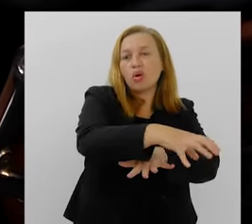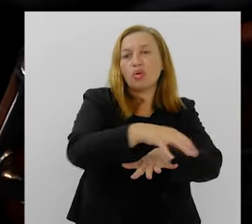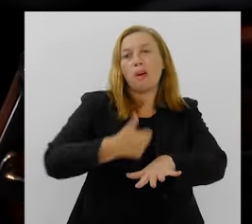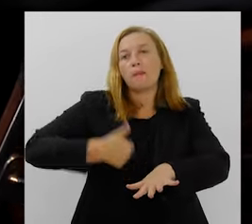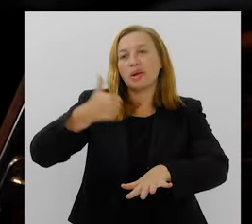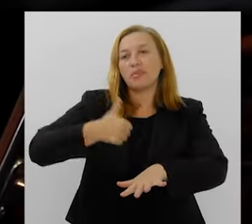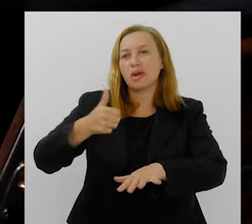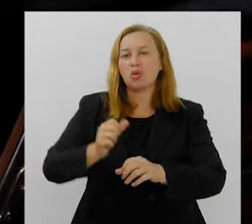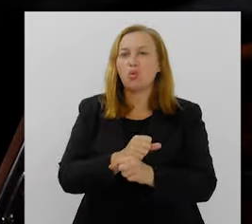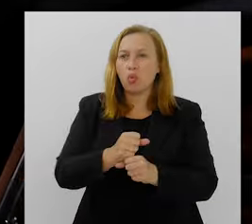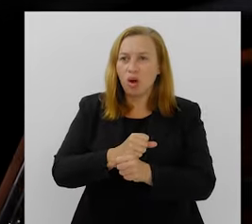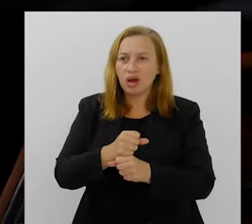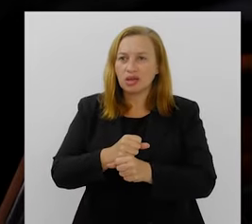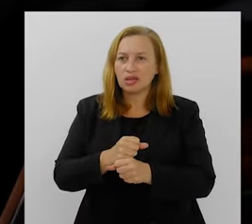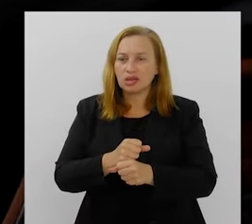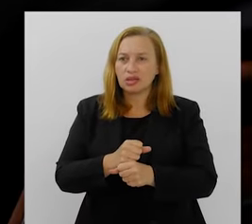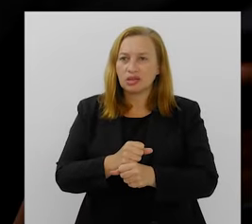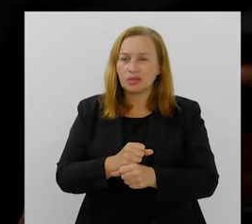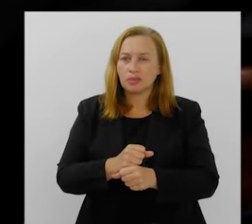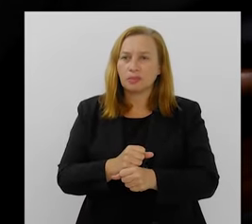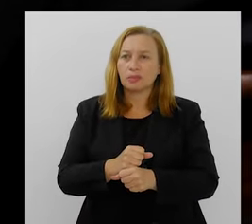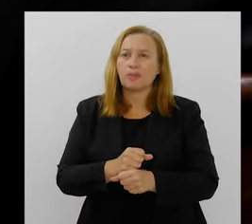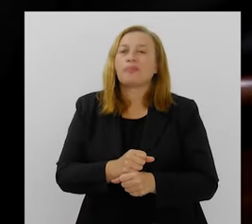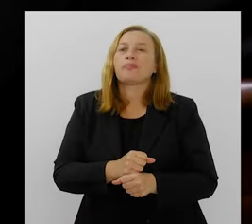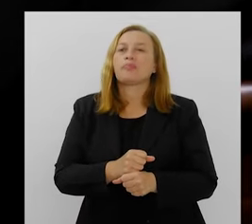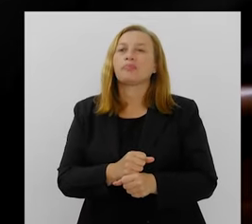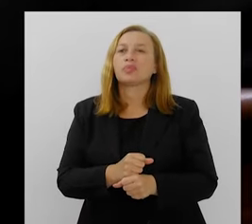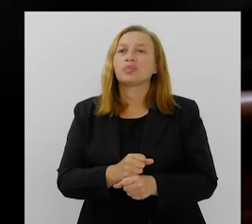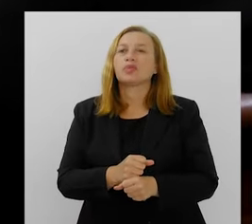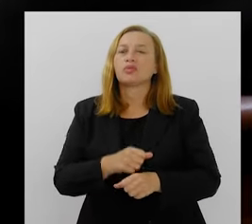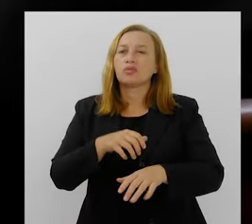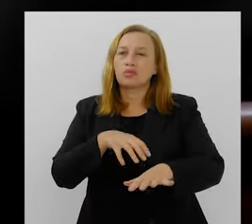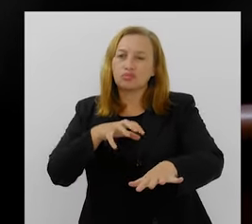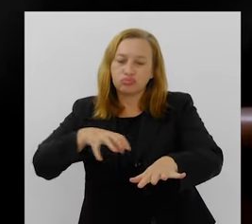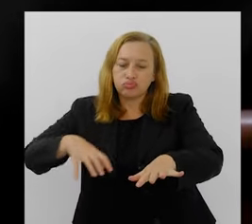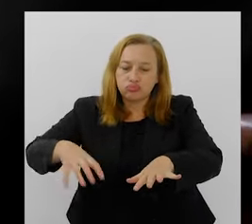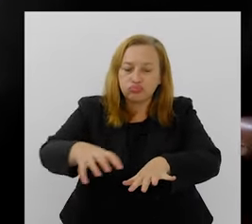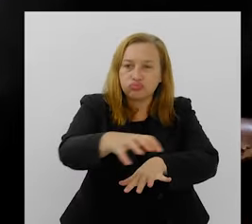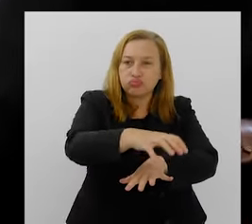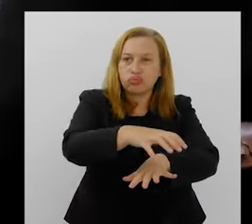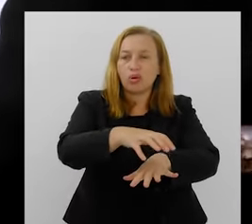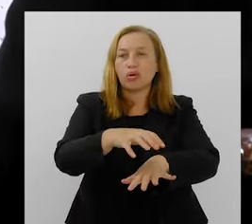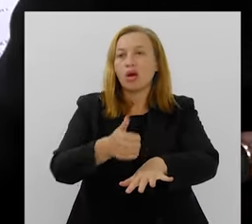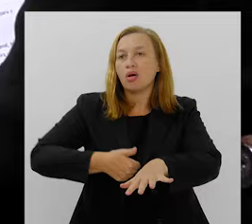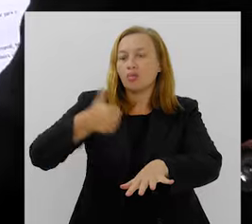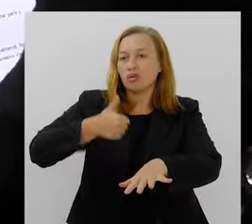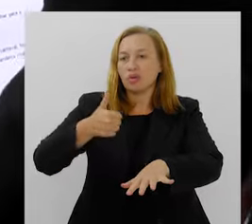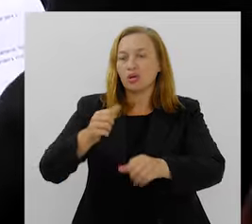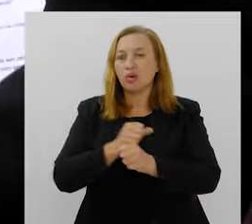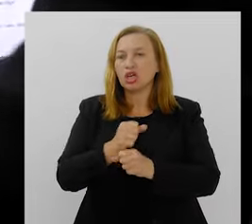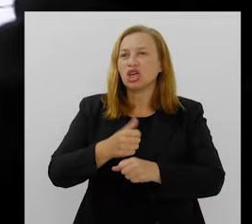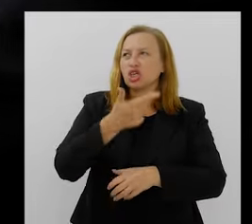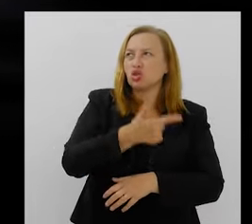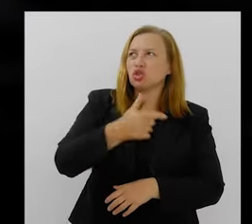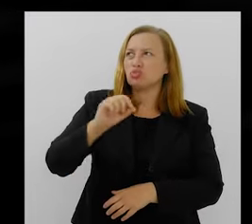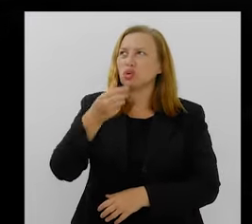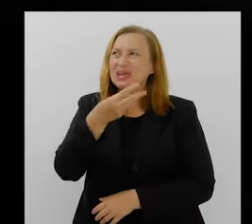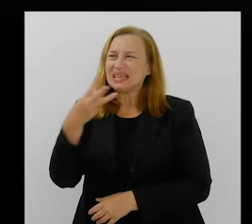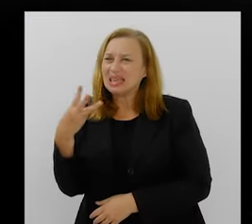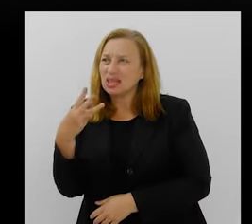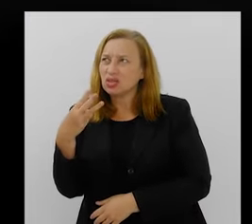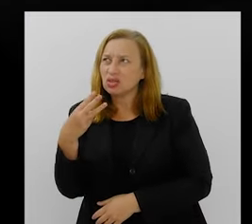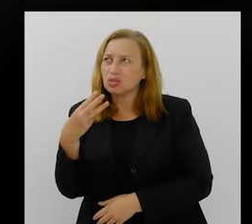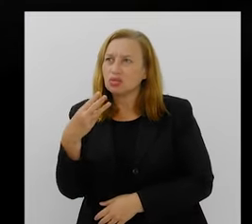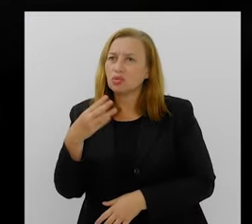Foi meu primeiro ano no Nala das Crianças, não foi no Nala das Crianças, foi no carro alegórico. E aí, em 2003,